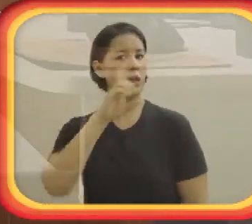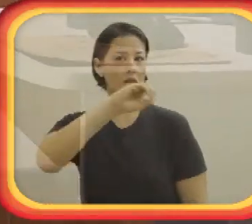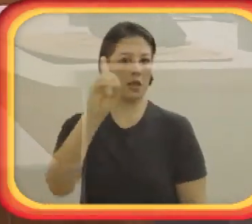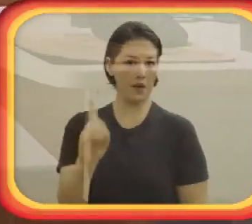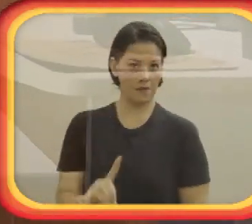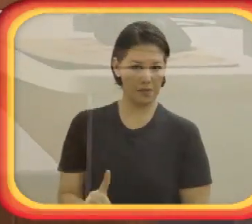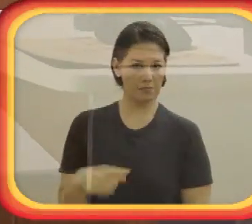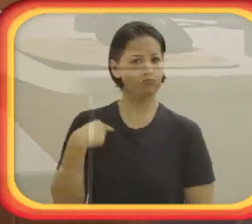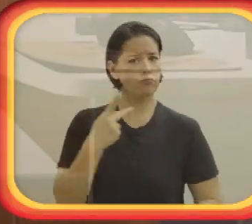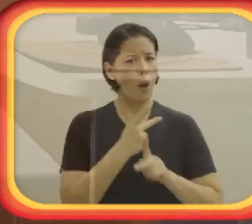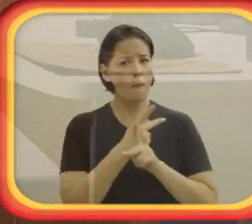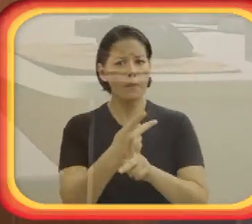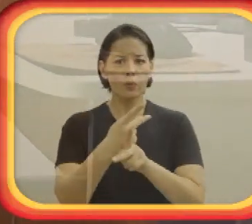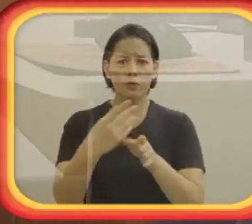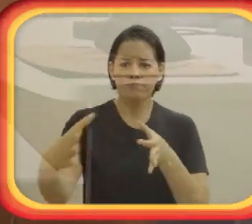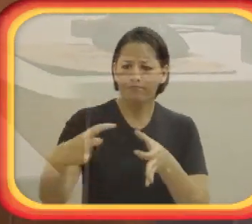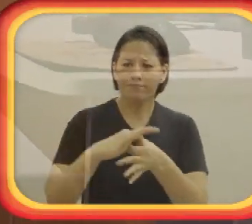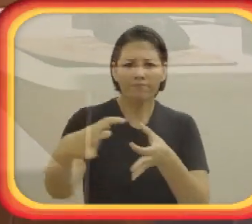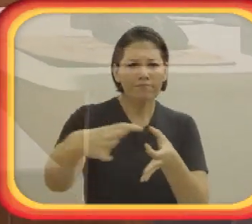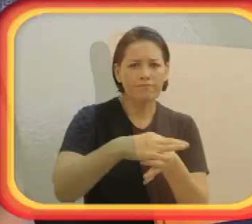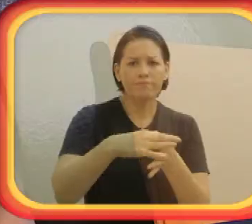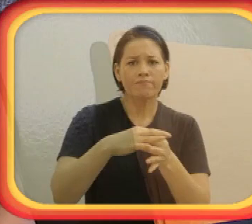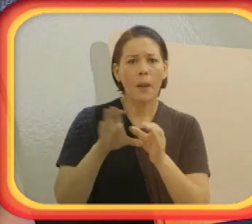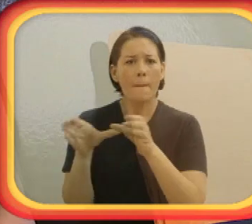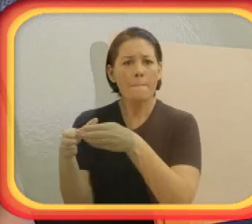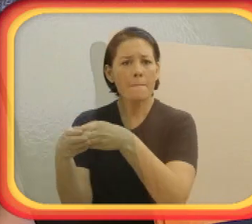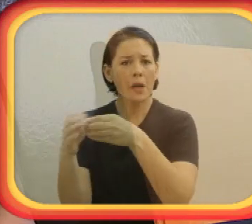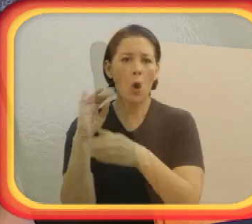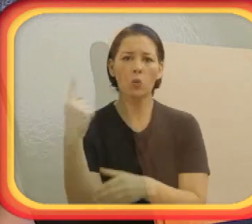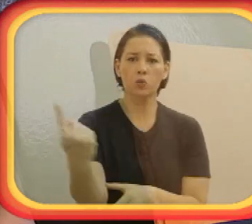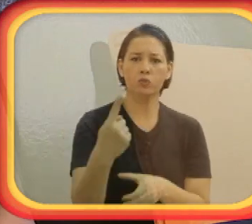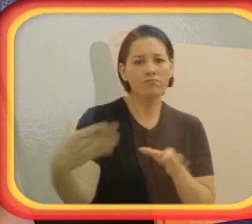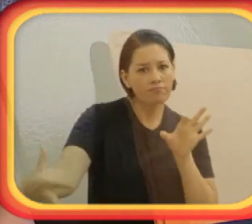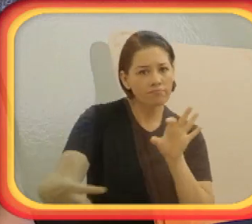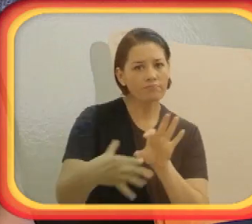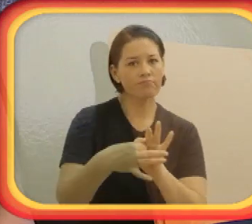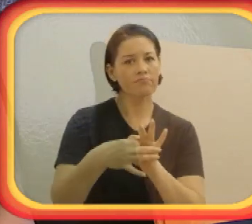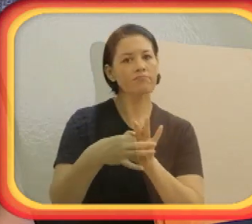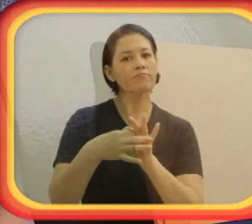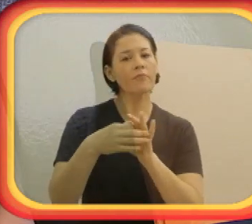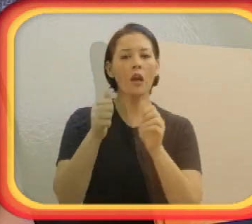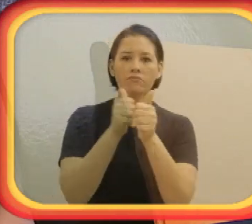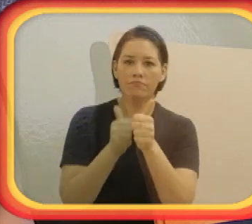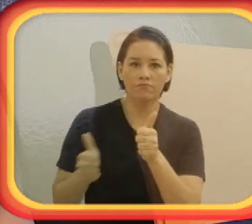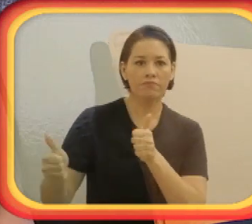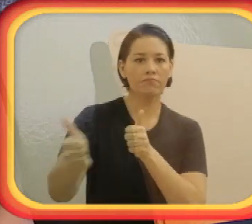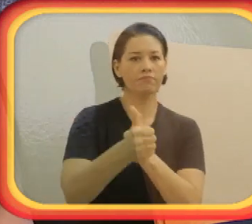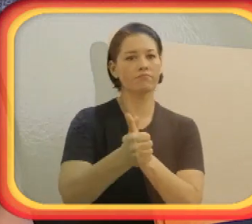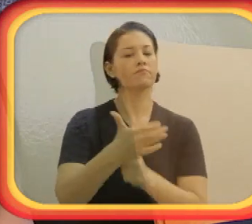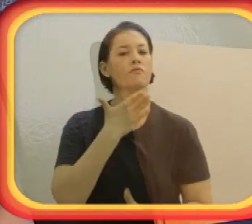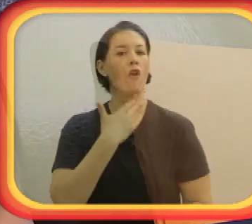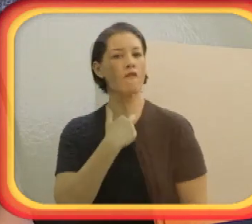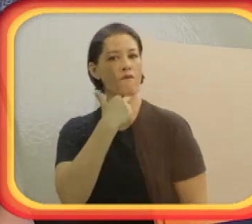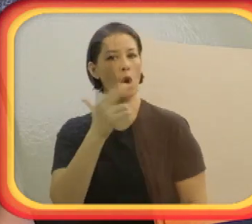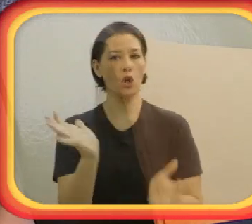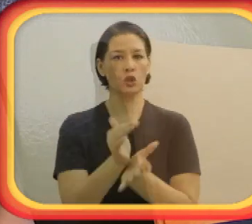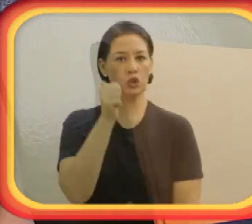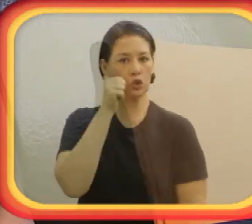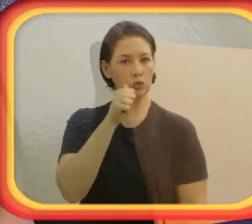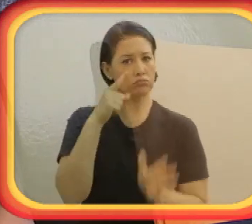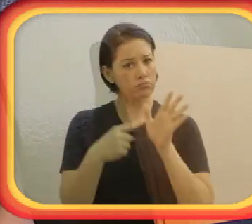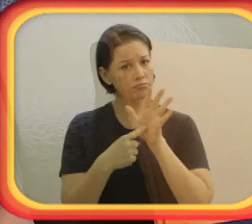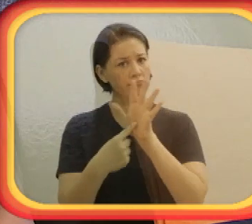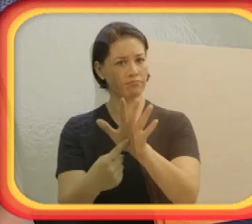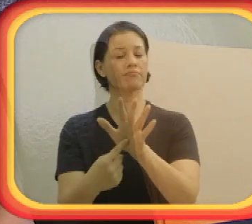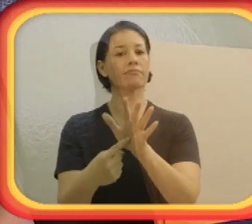Comissão da Mulher do IAB, ela é uma comissão para as mulheres com e sem deficiência. E